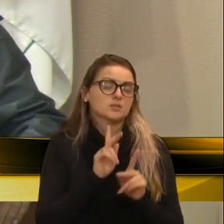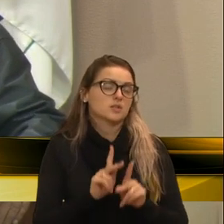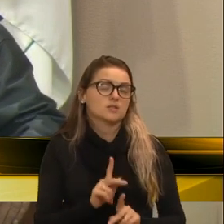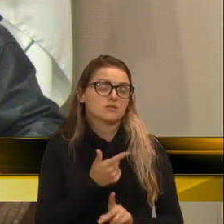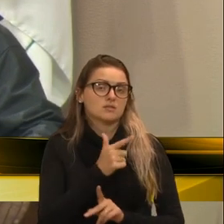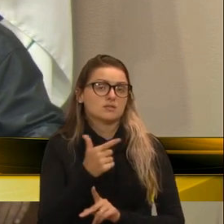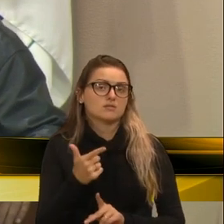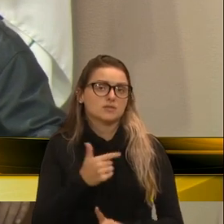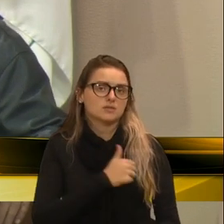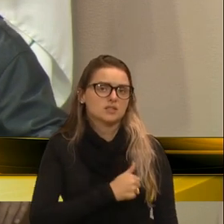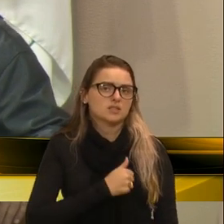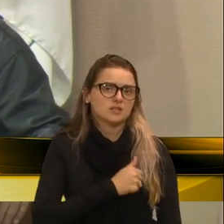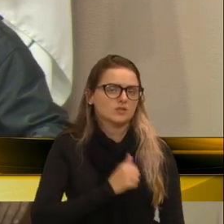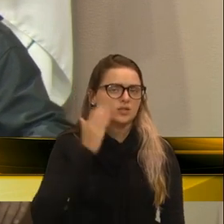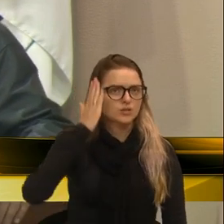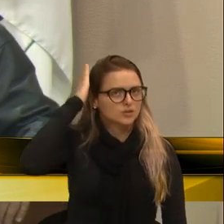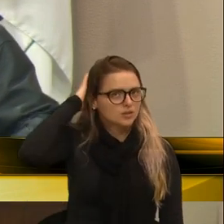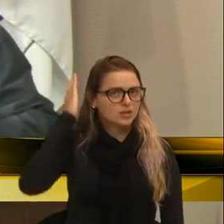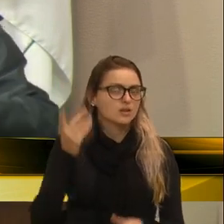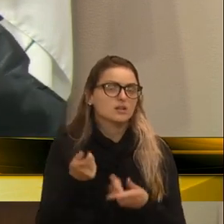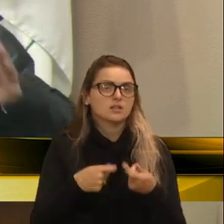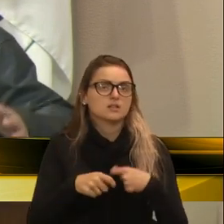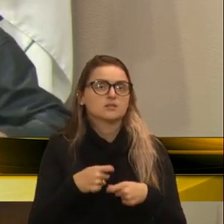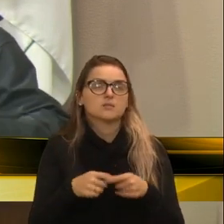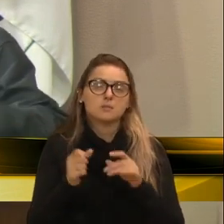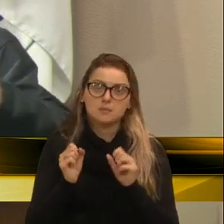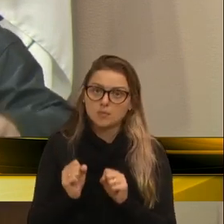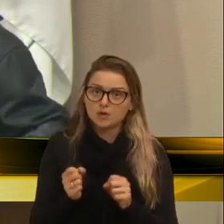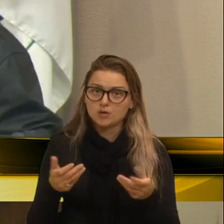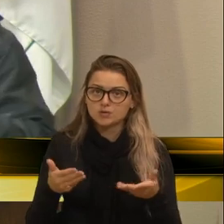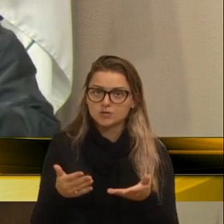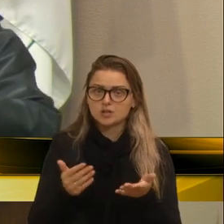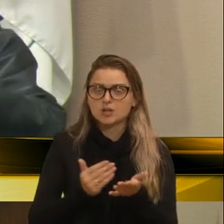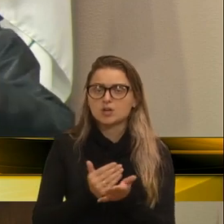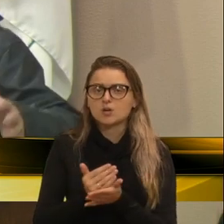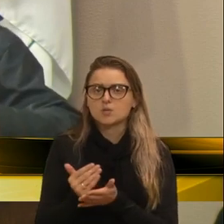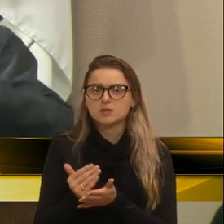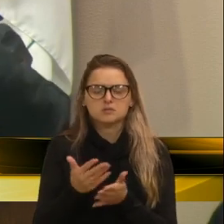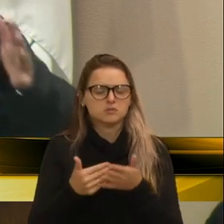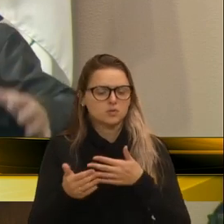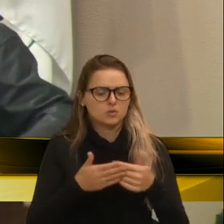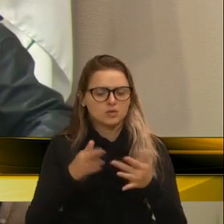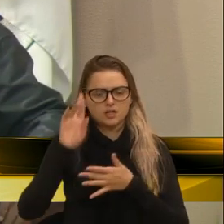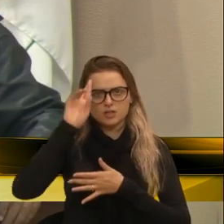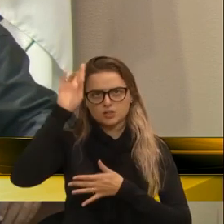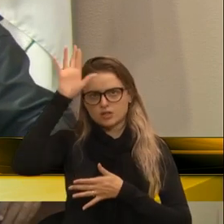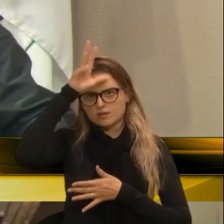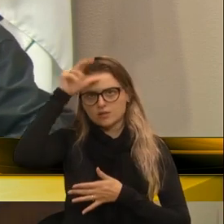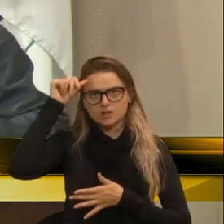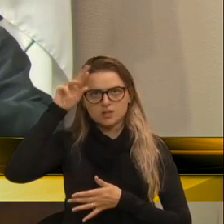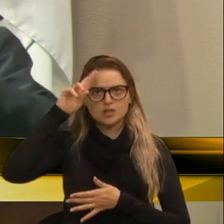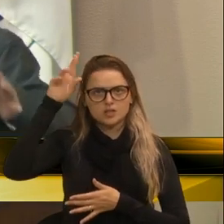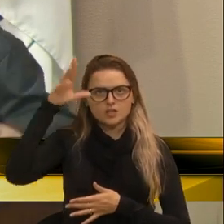nessa administração. Ele pode já ir começando, independente do prefeito, a prefeita que vir,